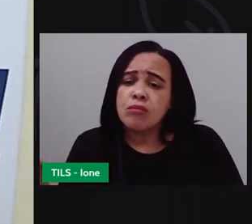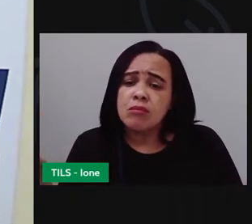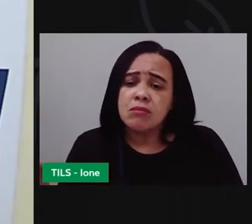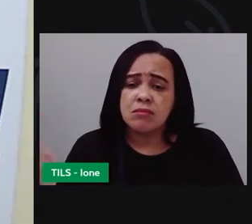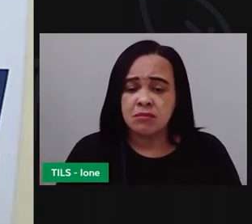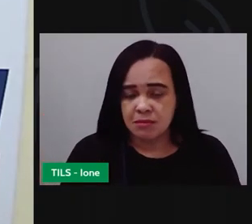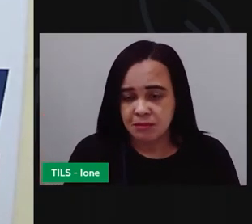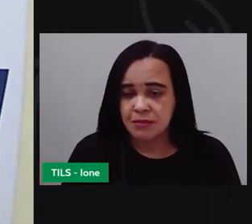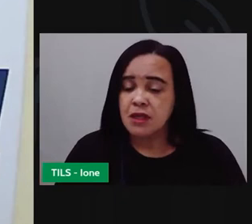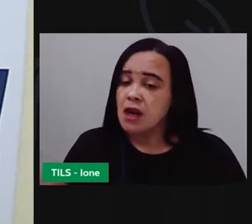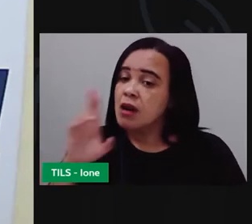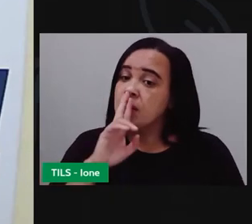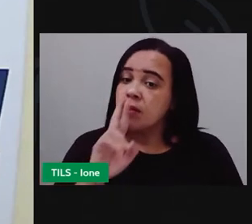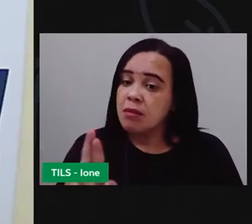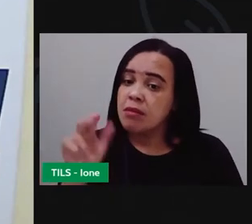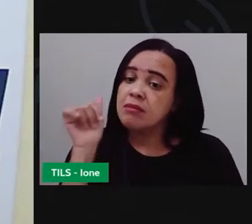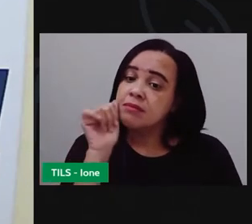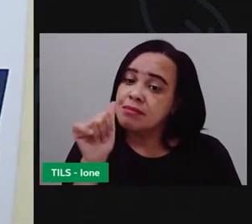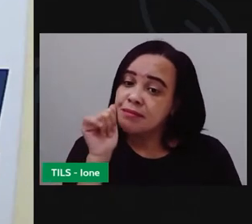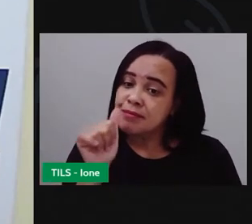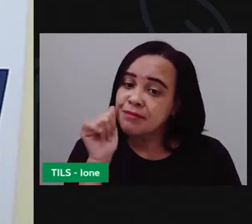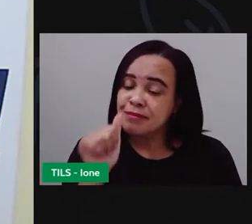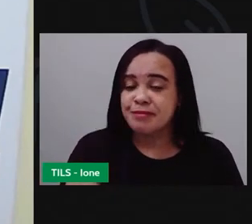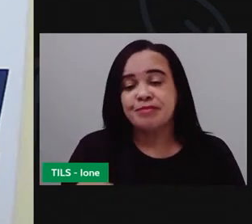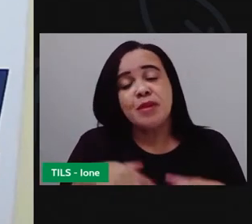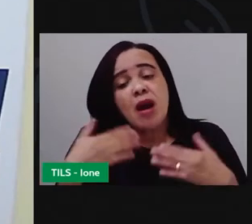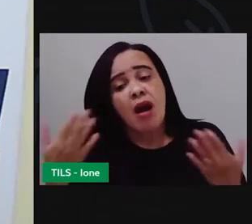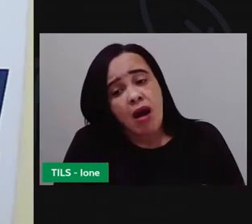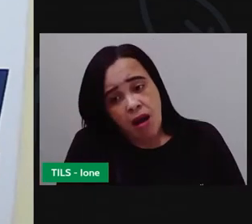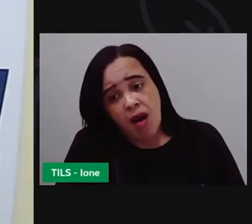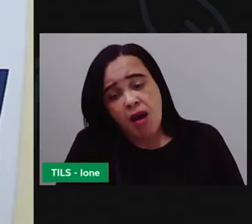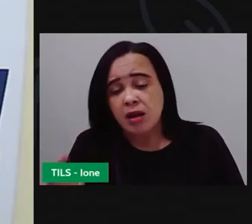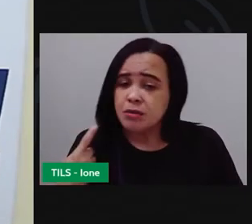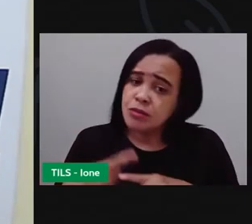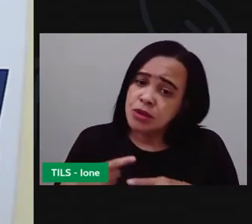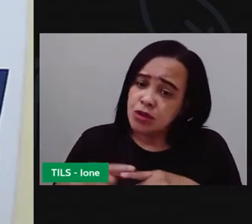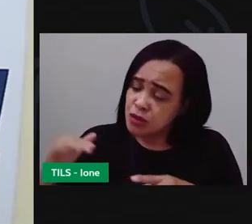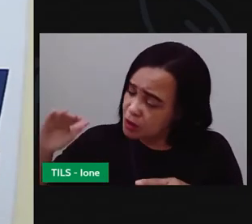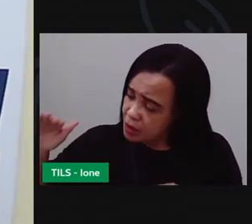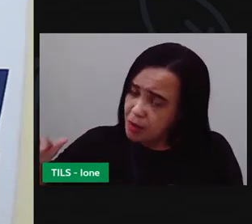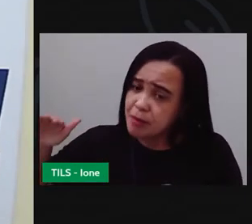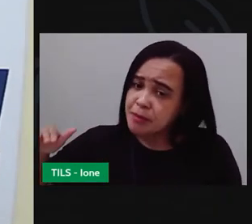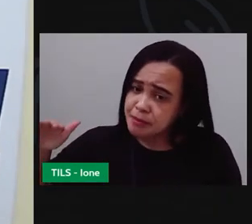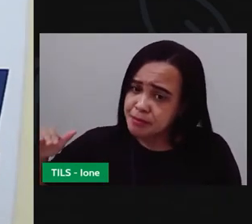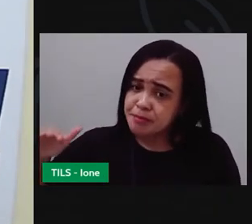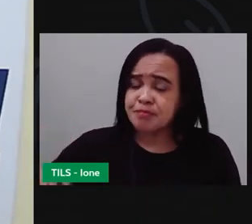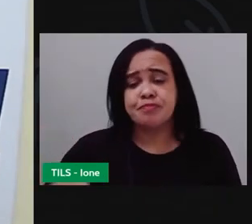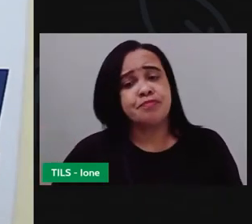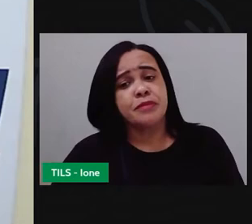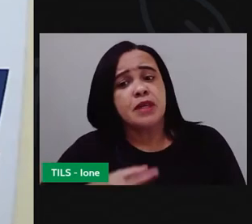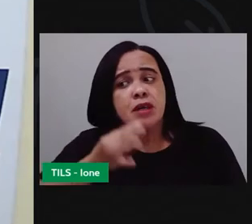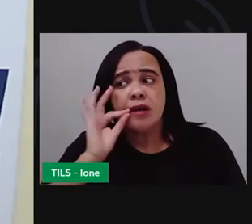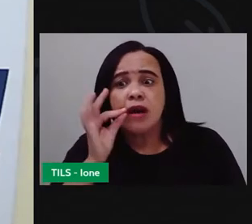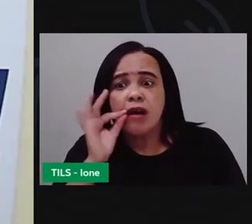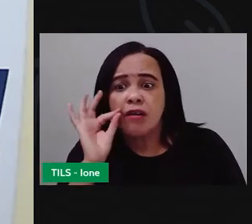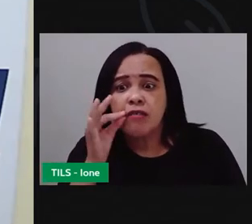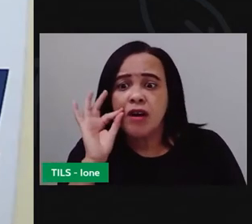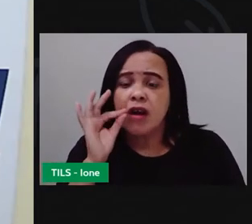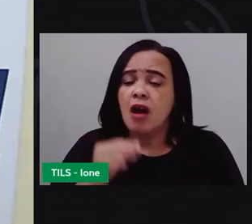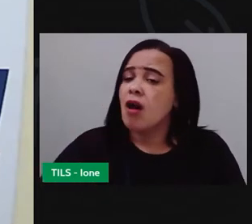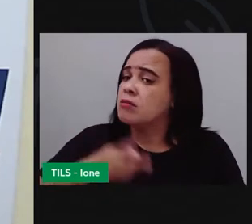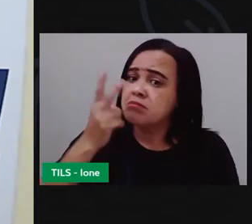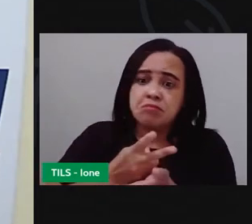E a menina respondeu... Ah, foi porque quando eu era pequenininha, eu tomei muito café